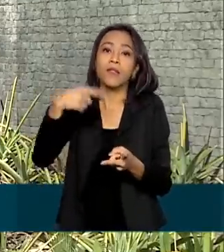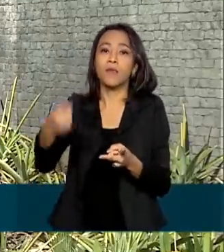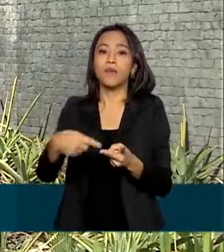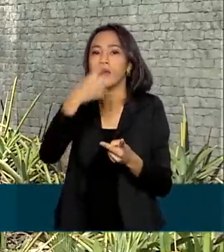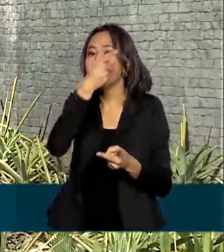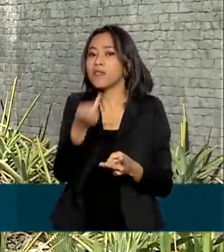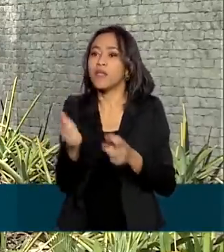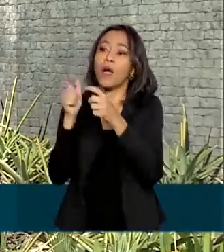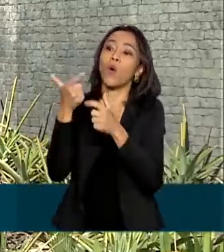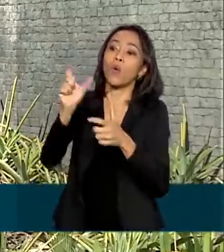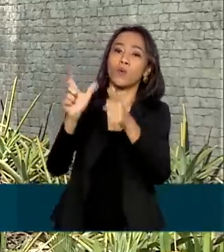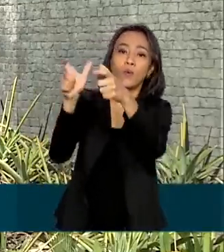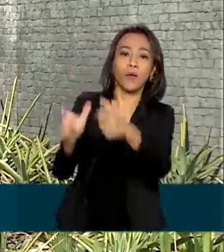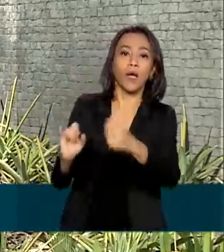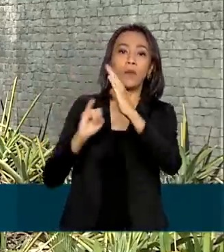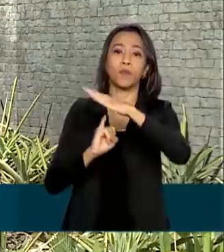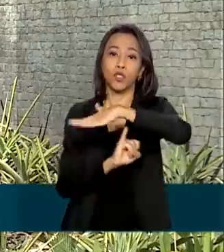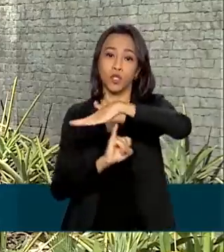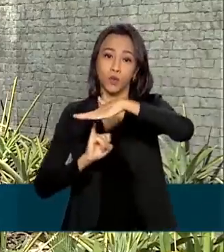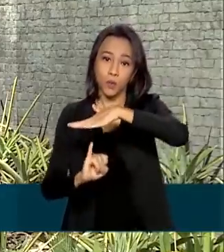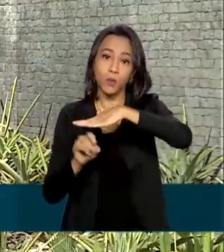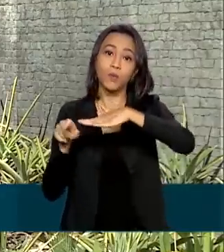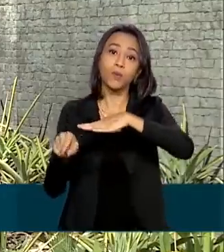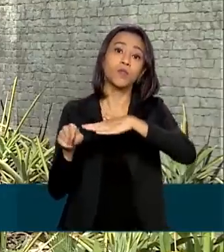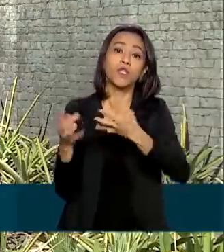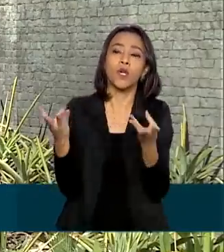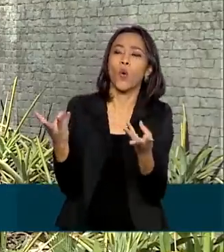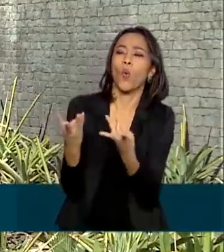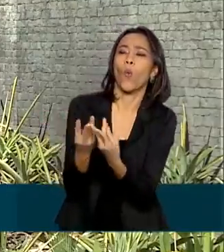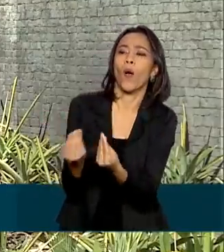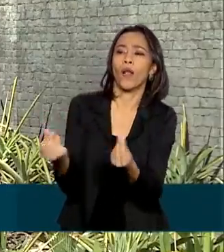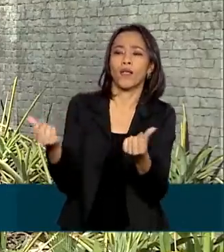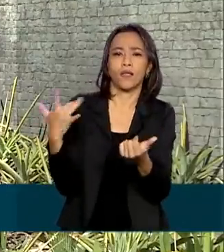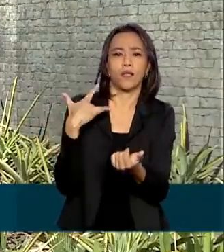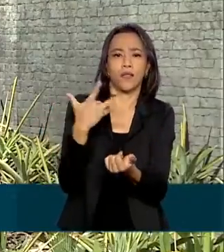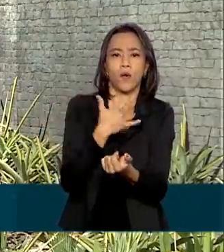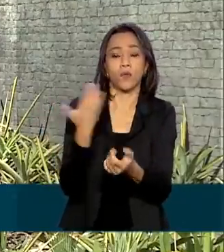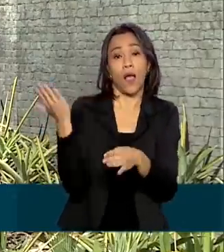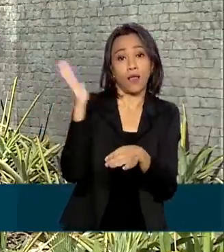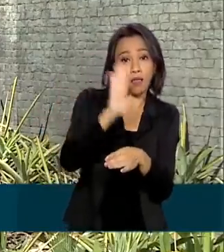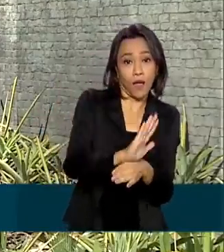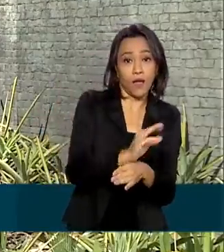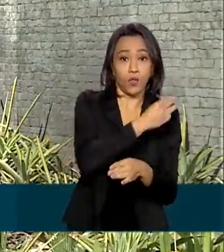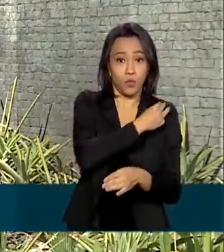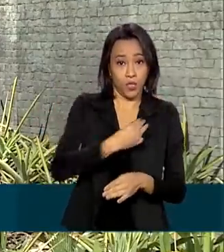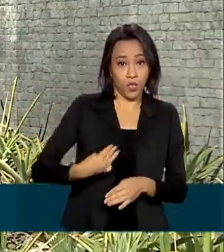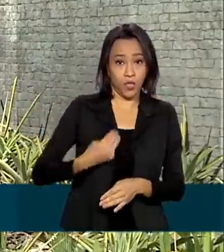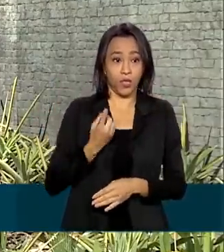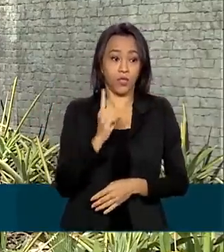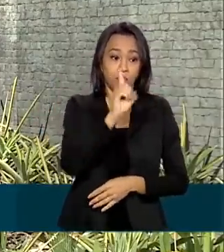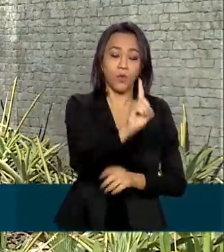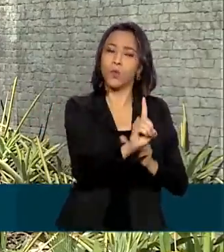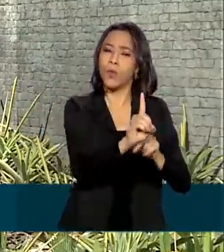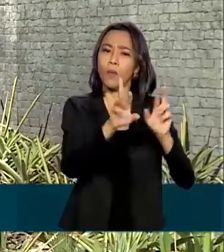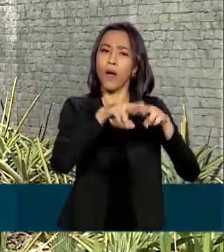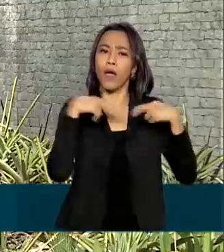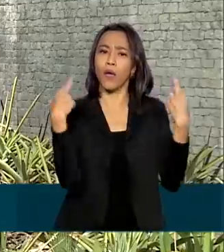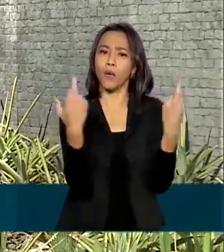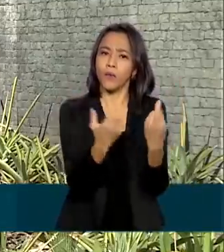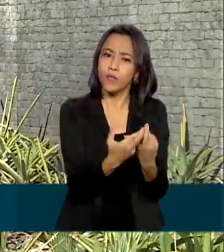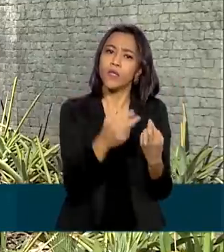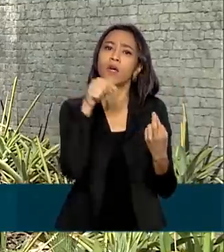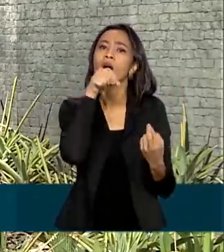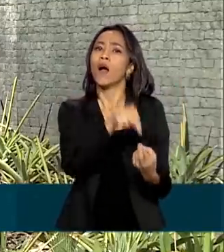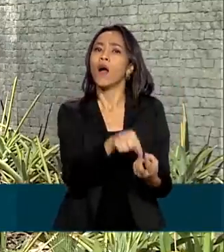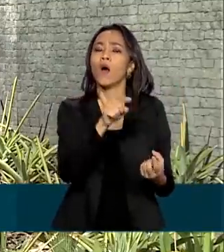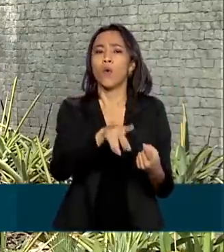INCQS, o Instituto Nacional de Controle de Qualidade em Saúde. Na parte da tarde, ele participa de uma reunião virtual com a diretoria da Fiocruz